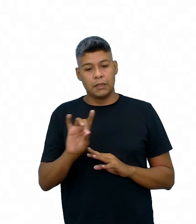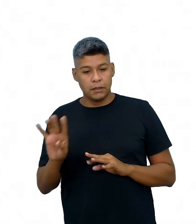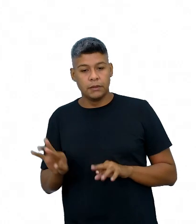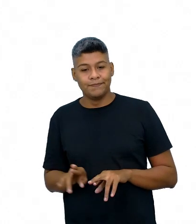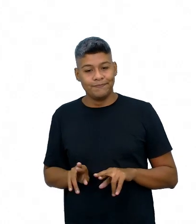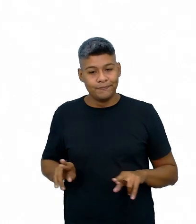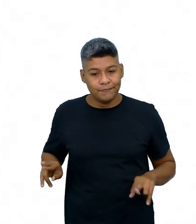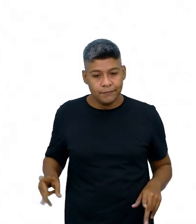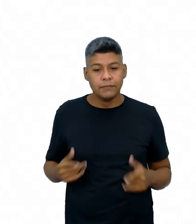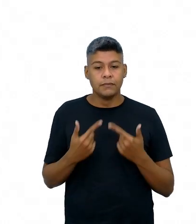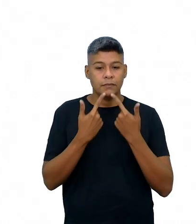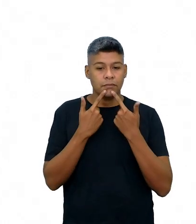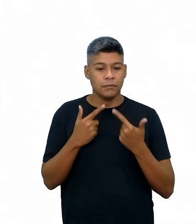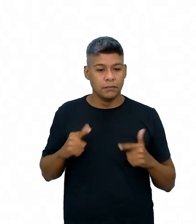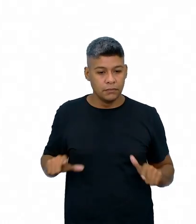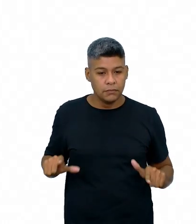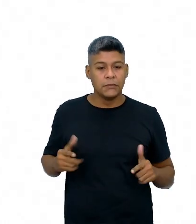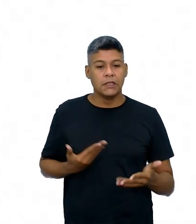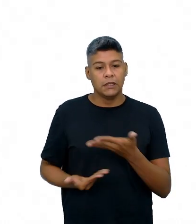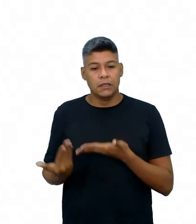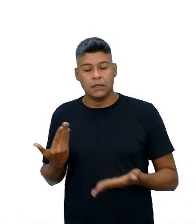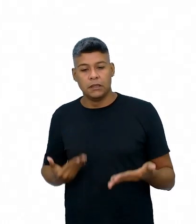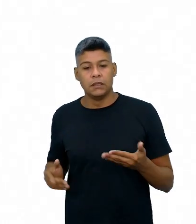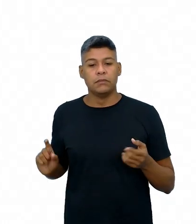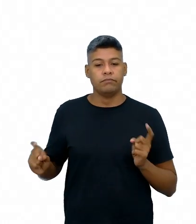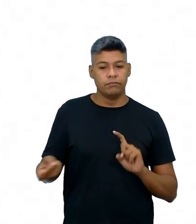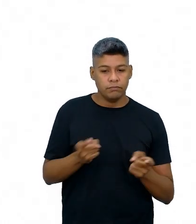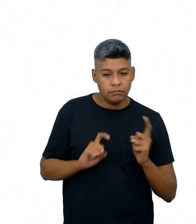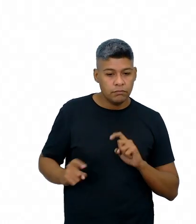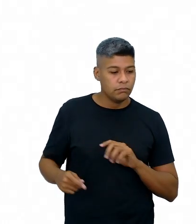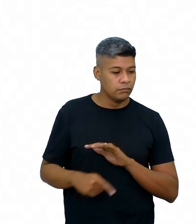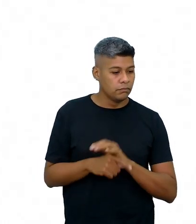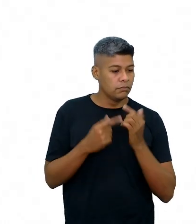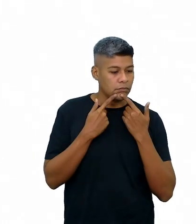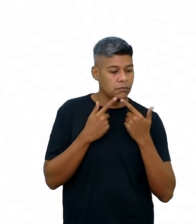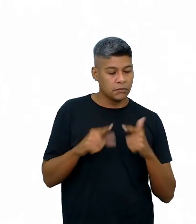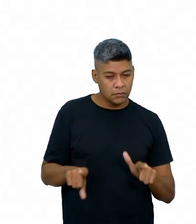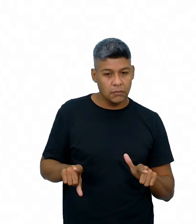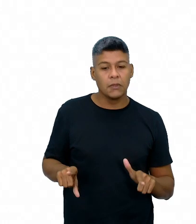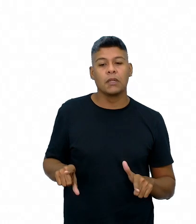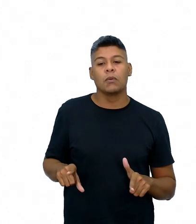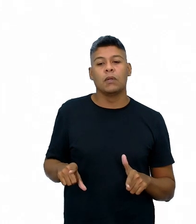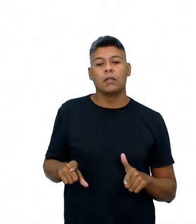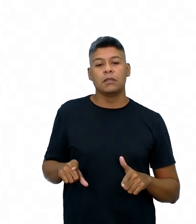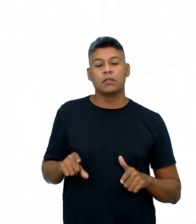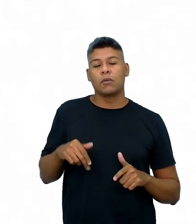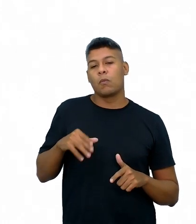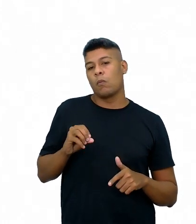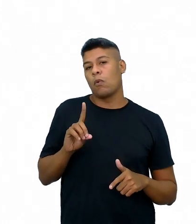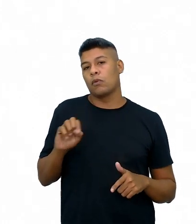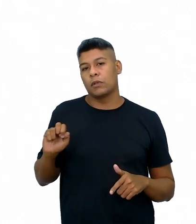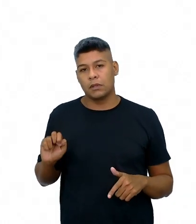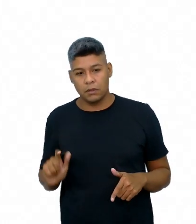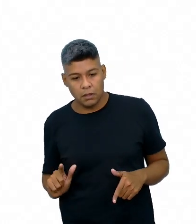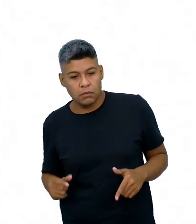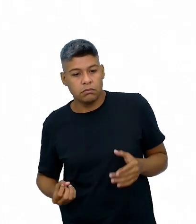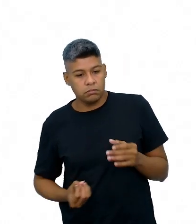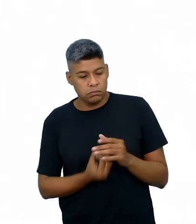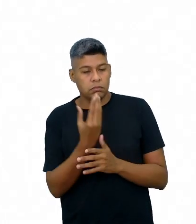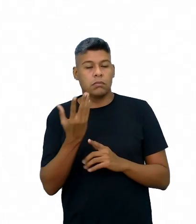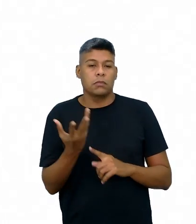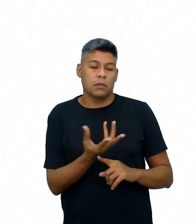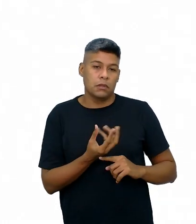diferentes linguagens e relacionar discursos de atos de linguagem linguísticas, multimodais, produções